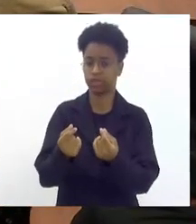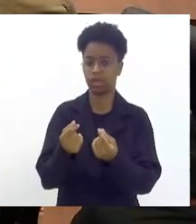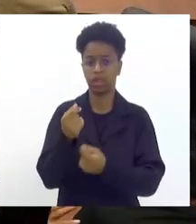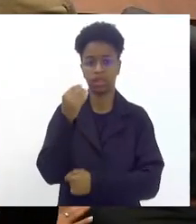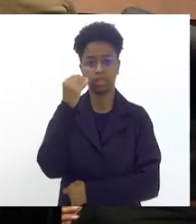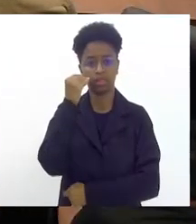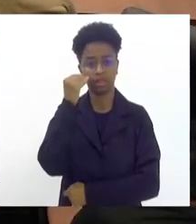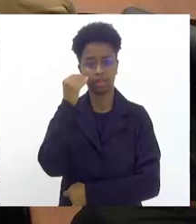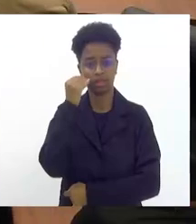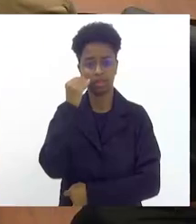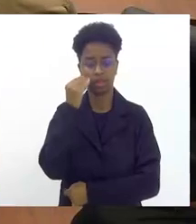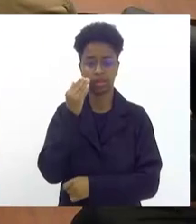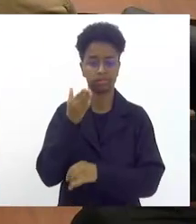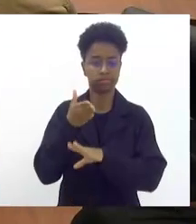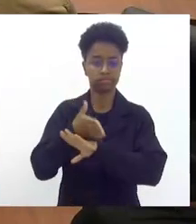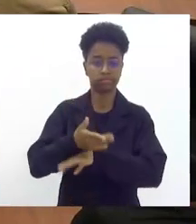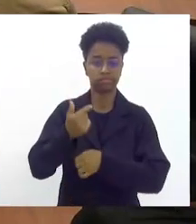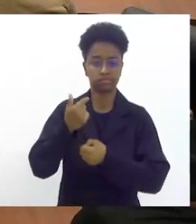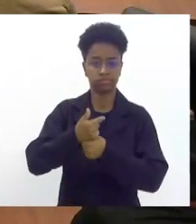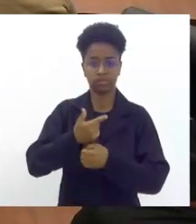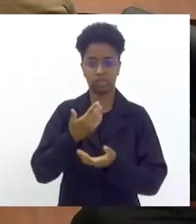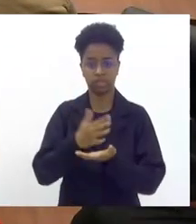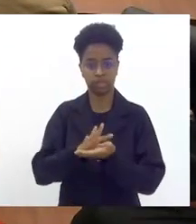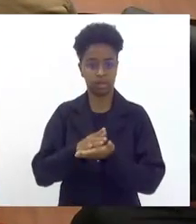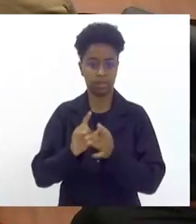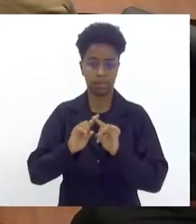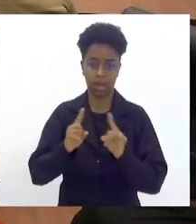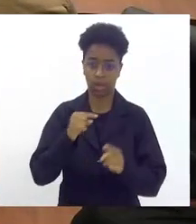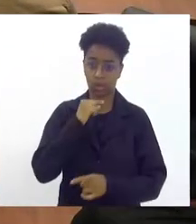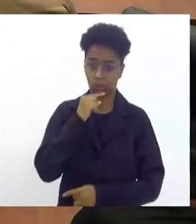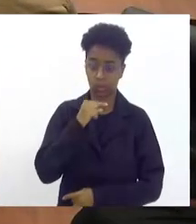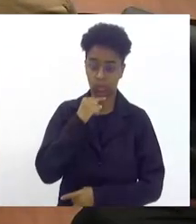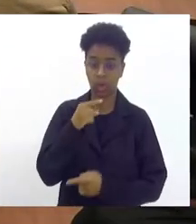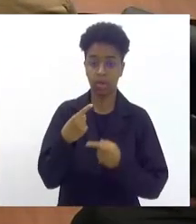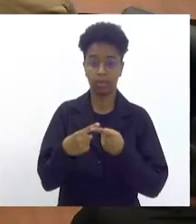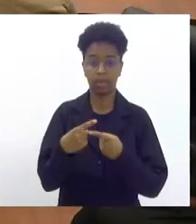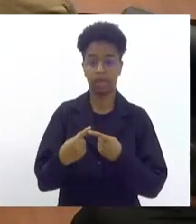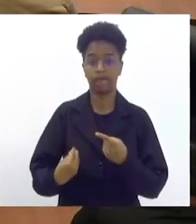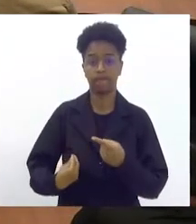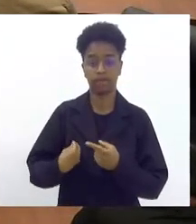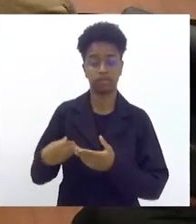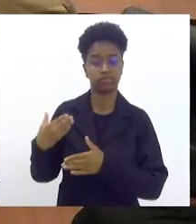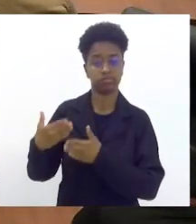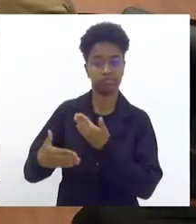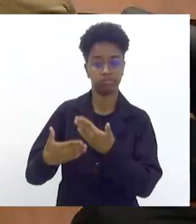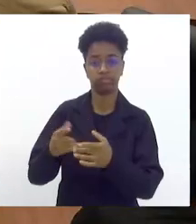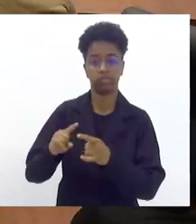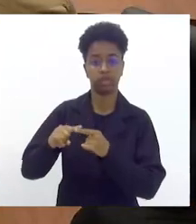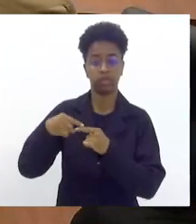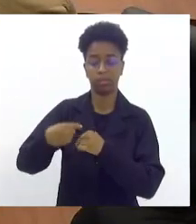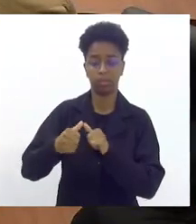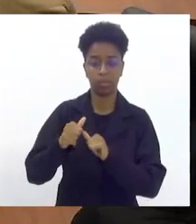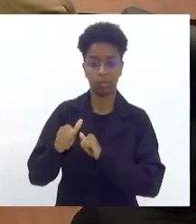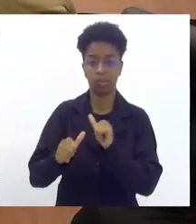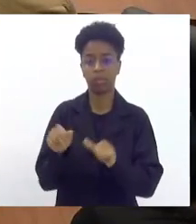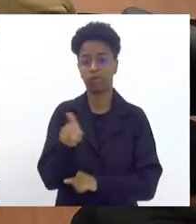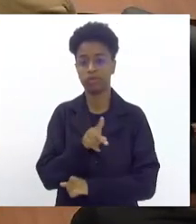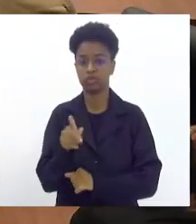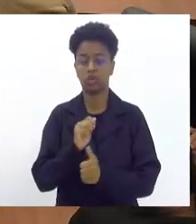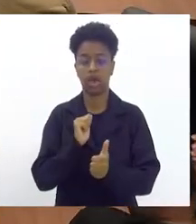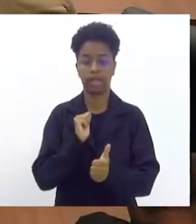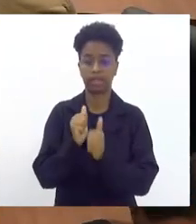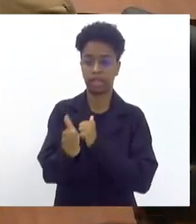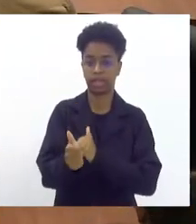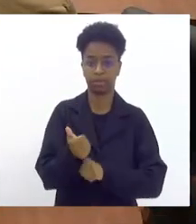tentava adentrar em uma escola de samba e não conseguia. A vida foi se levando, se tornou professor, atleta profissional, conheceu o mundo